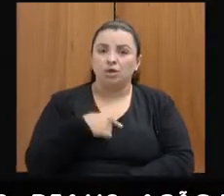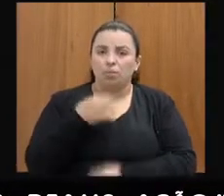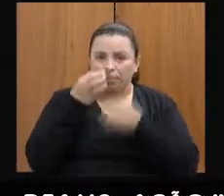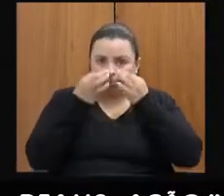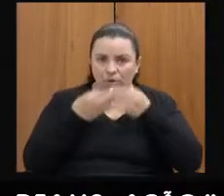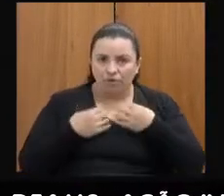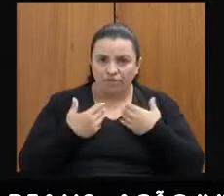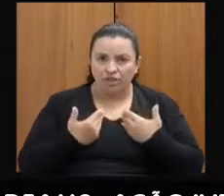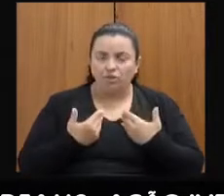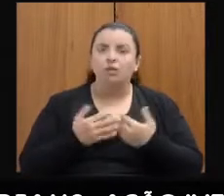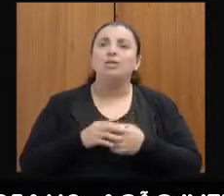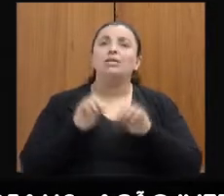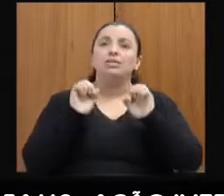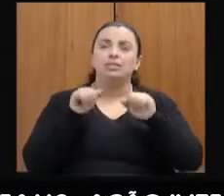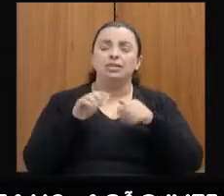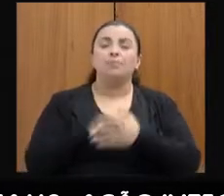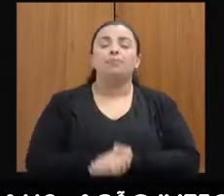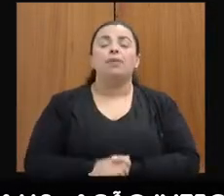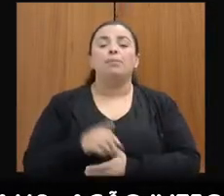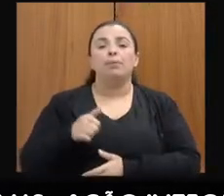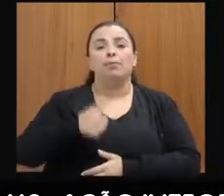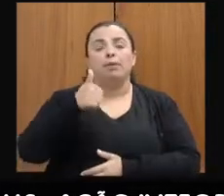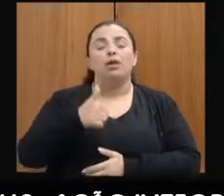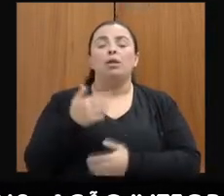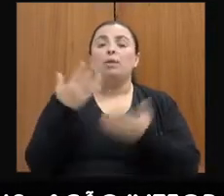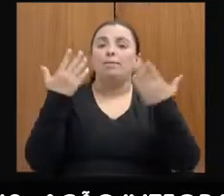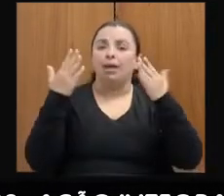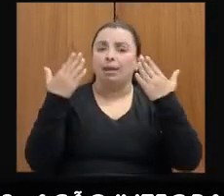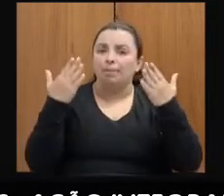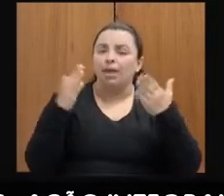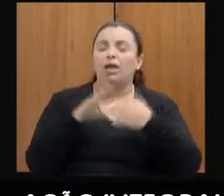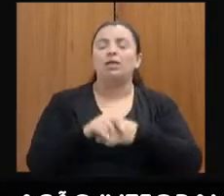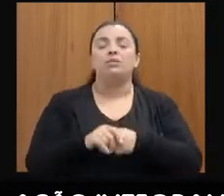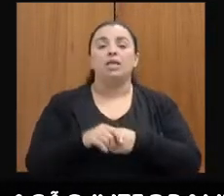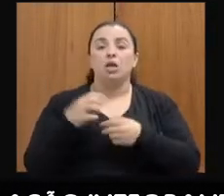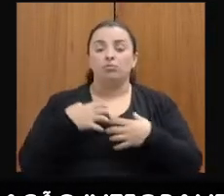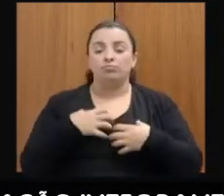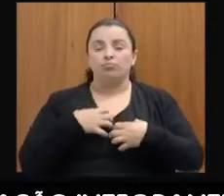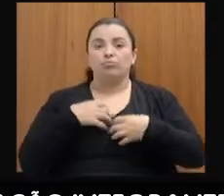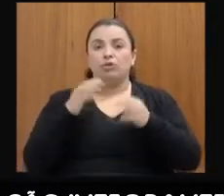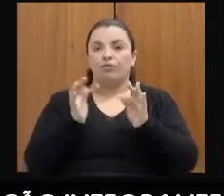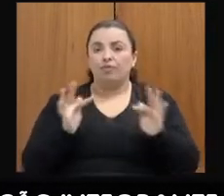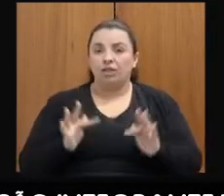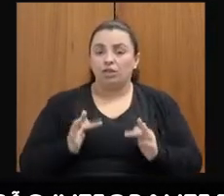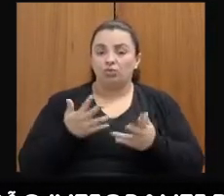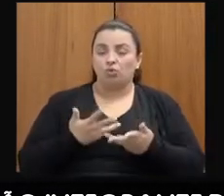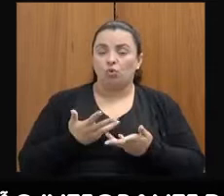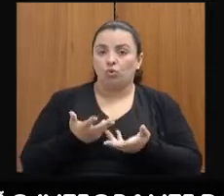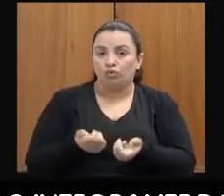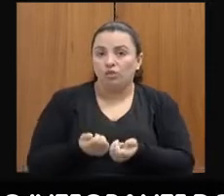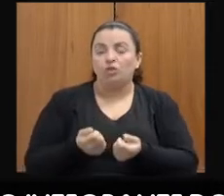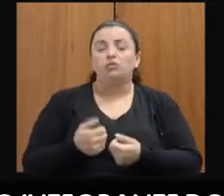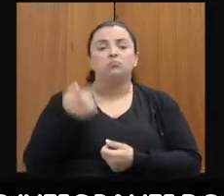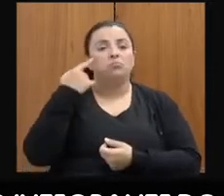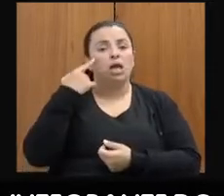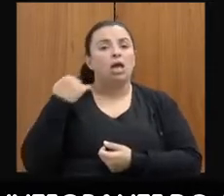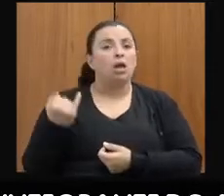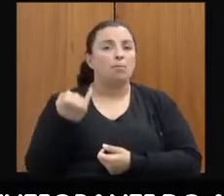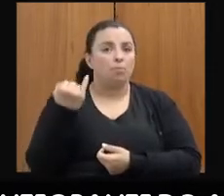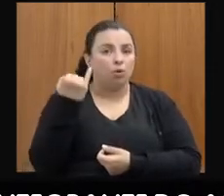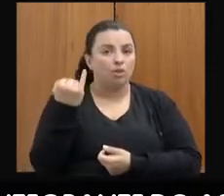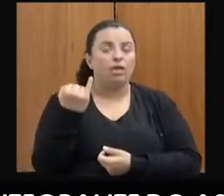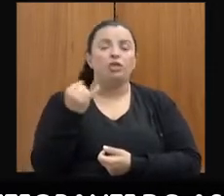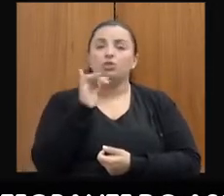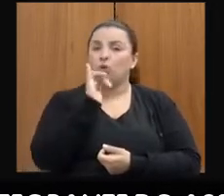Primeiramente, parabéns pela iniciativa. Fiquei muito feliz com o convite e achei, assim, de suma importância a gente contar um